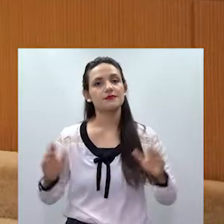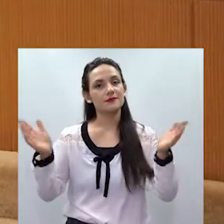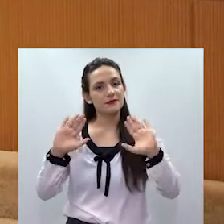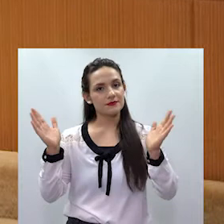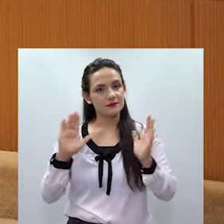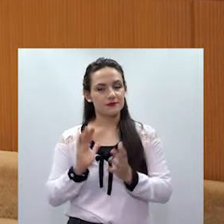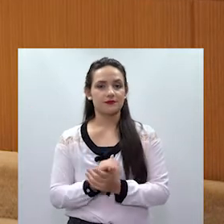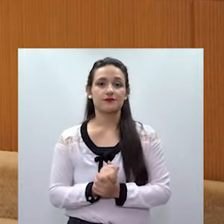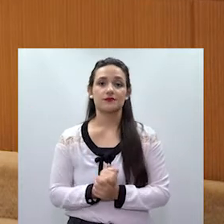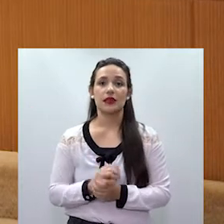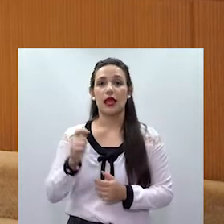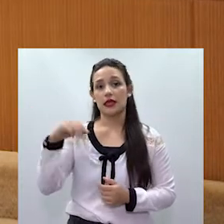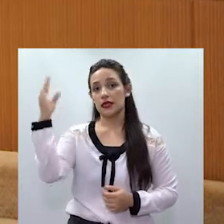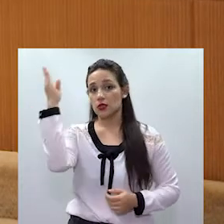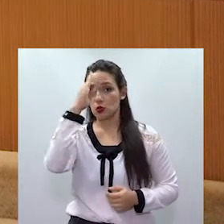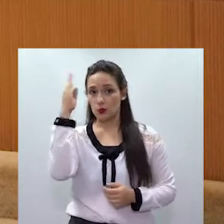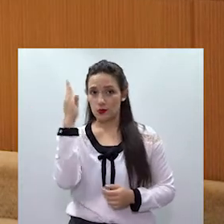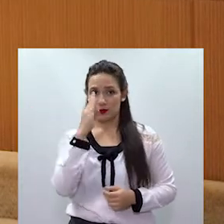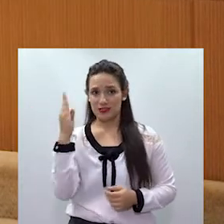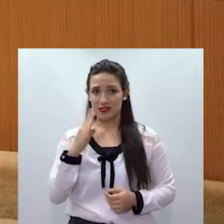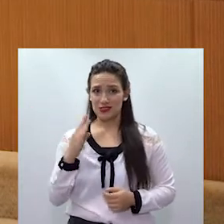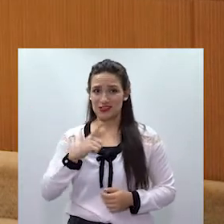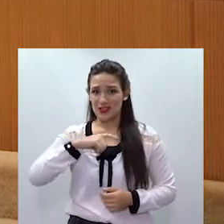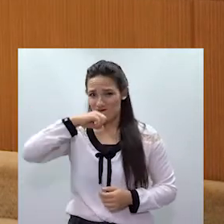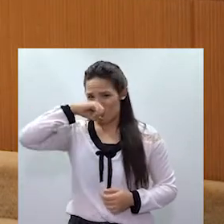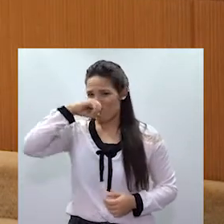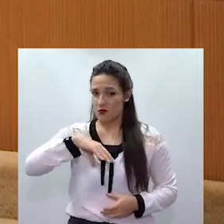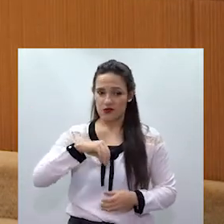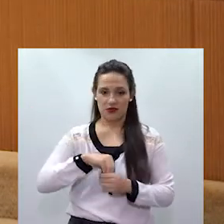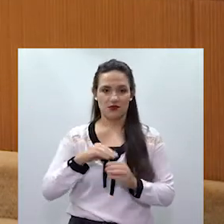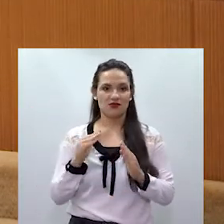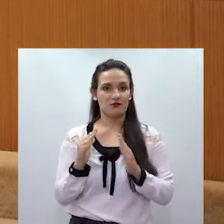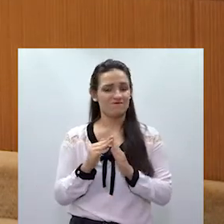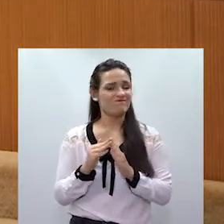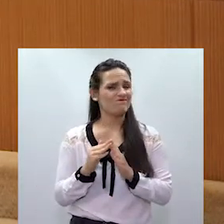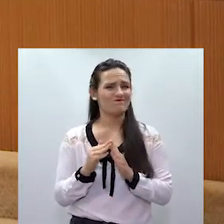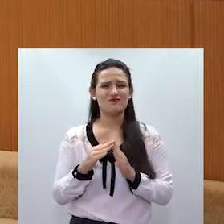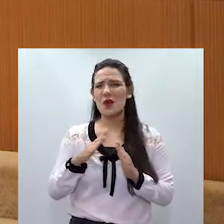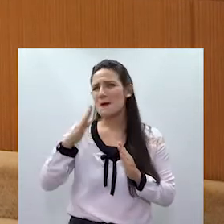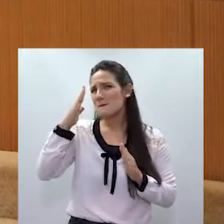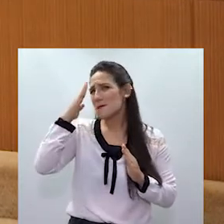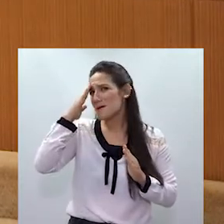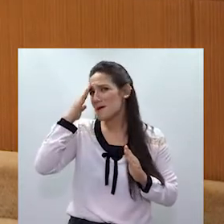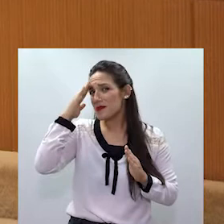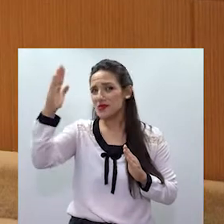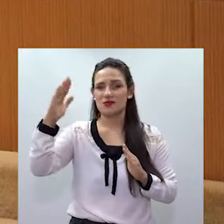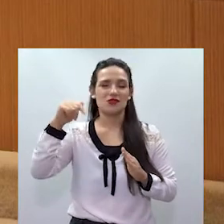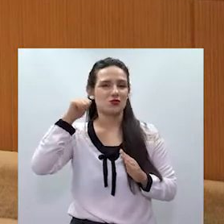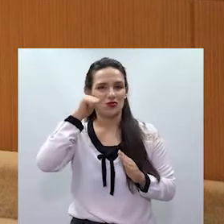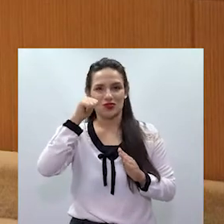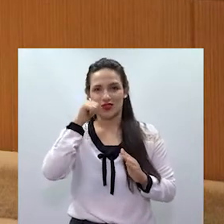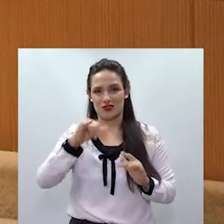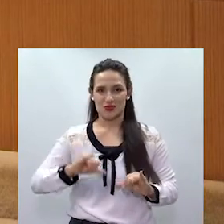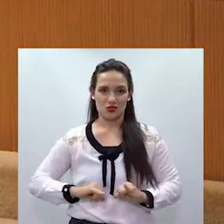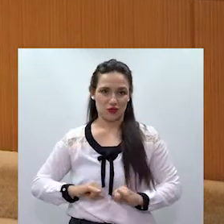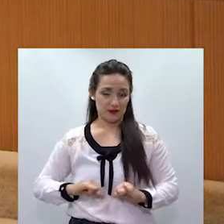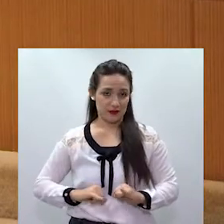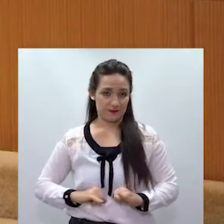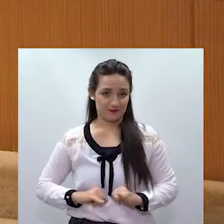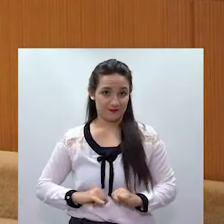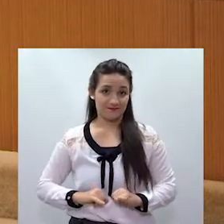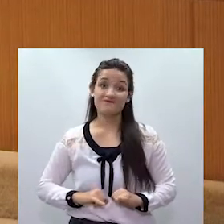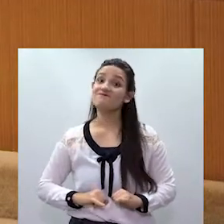Olá, no Brasil a violência doméstica é um problema enfrentado predominantemente pelas mulheres